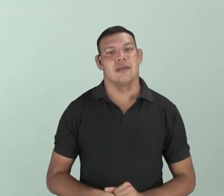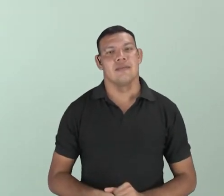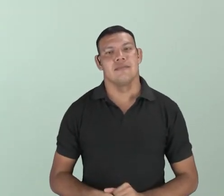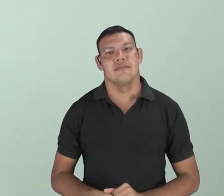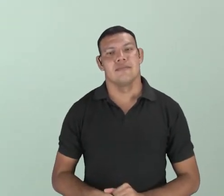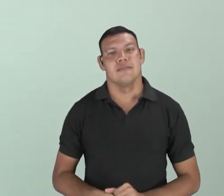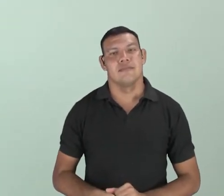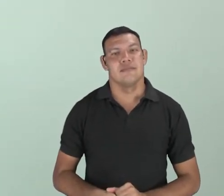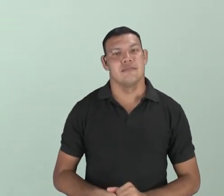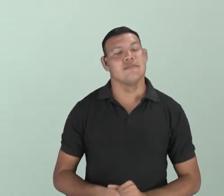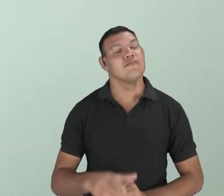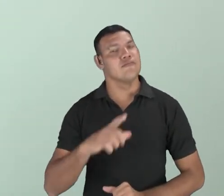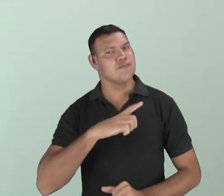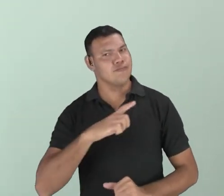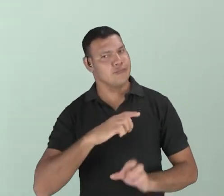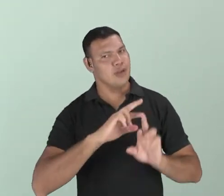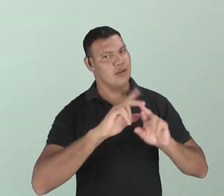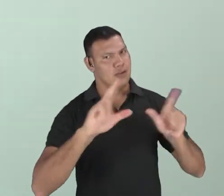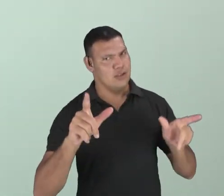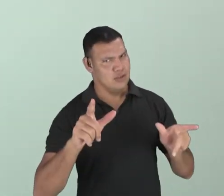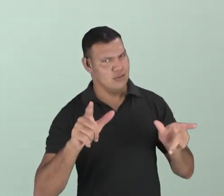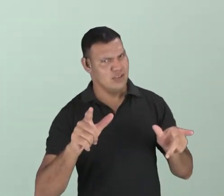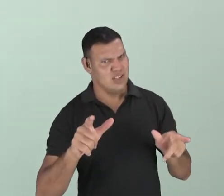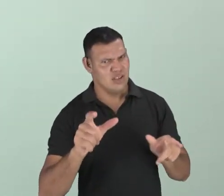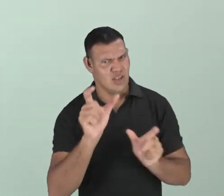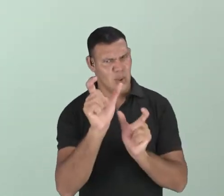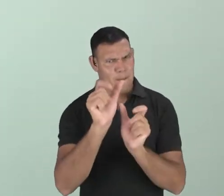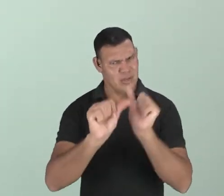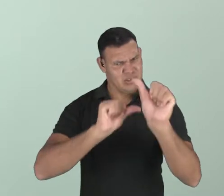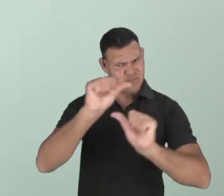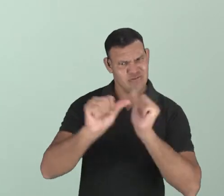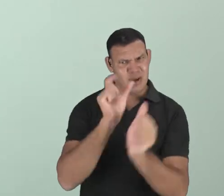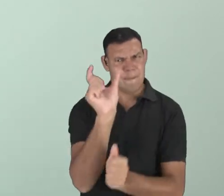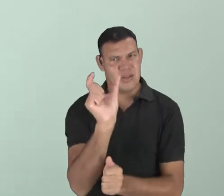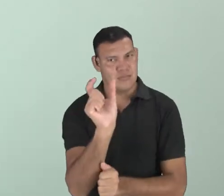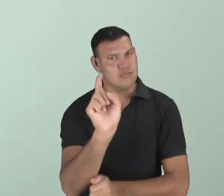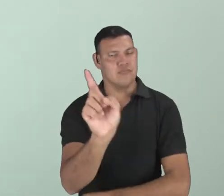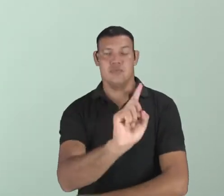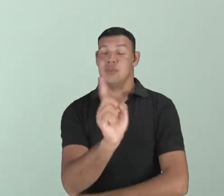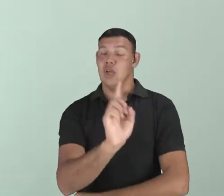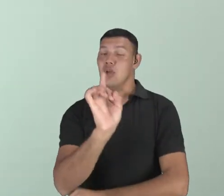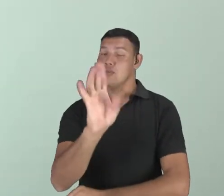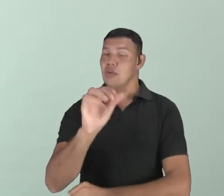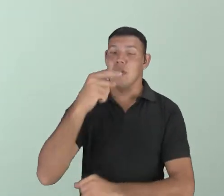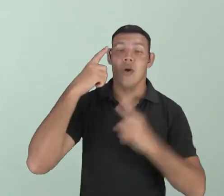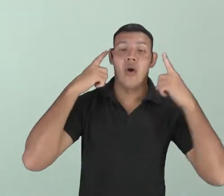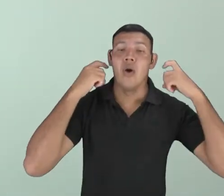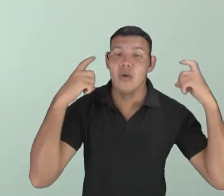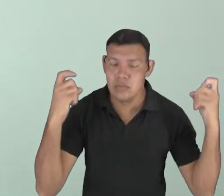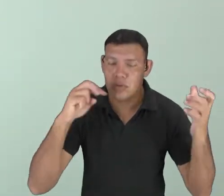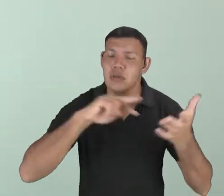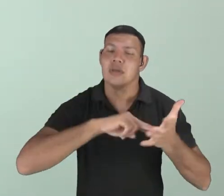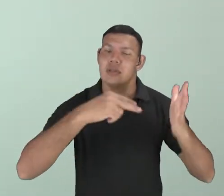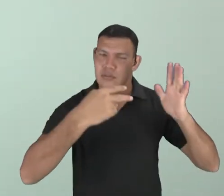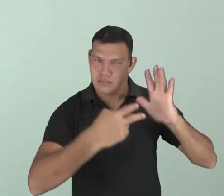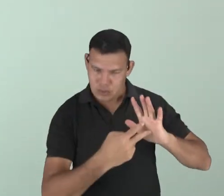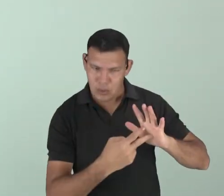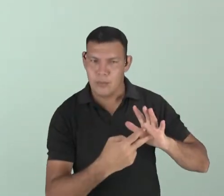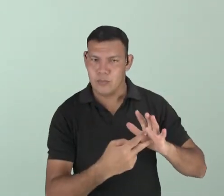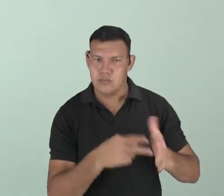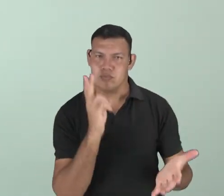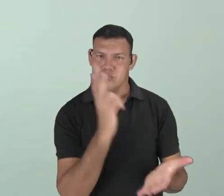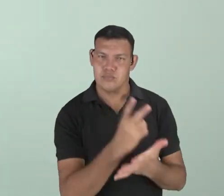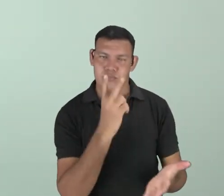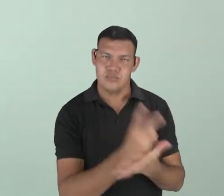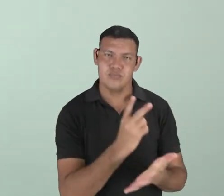chiado aí. Então, é a diferença. Mudou a palavra? Não mudou a palavra. Mudou o som, mas continua com o mesmo significado, o mesmo